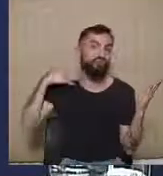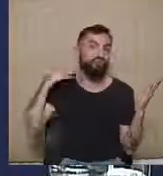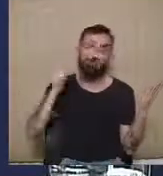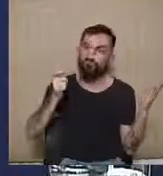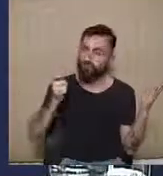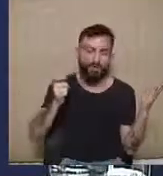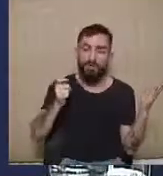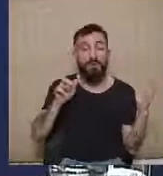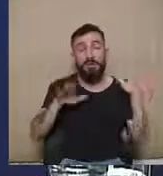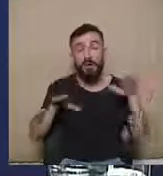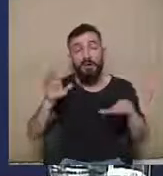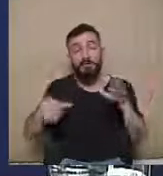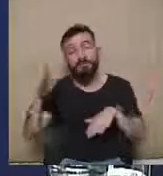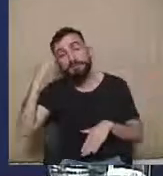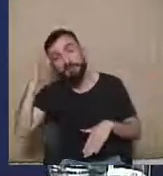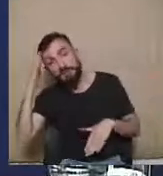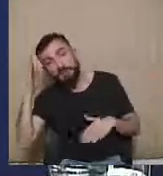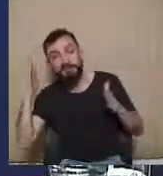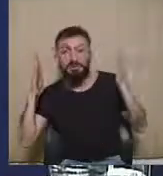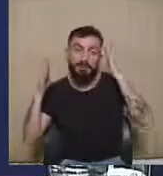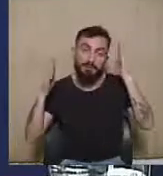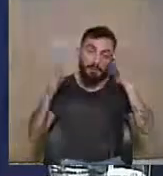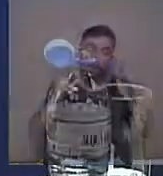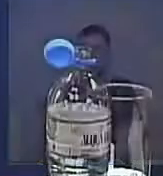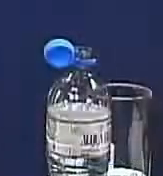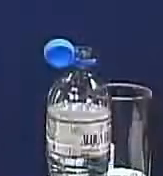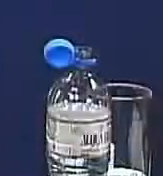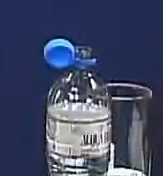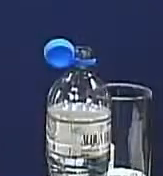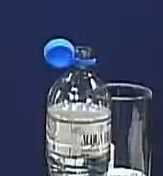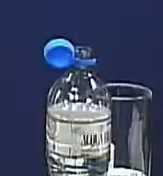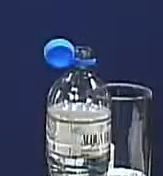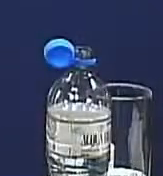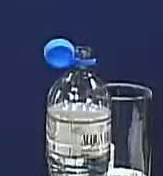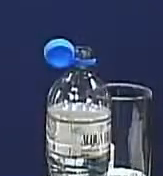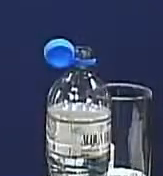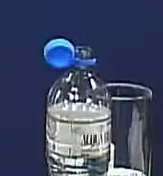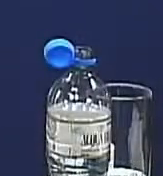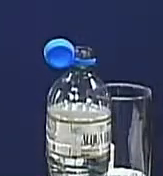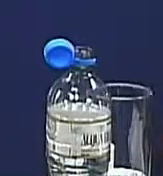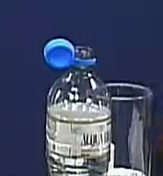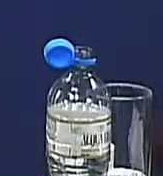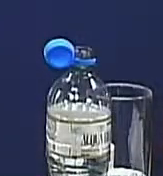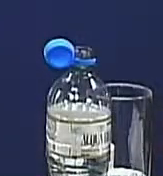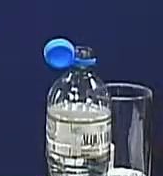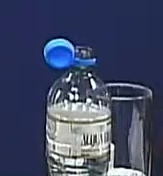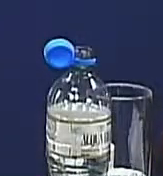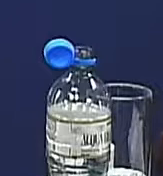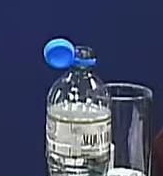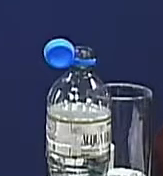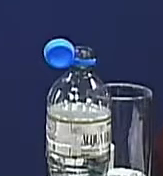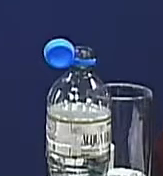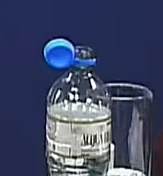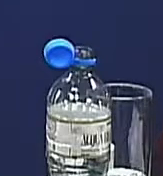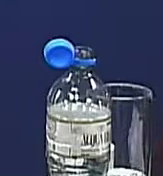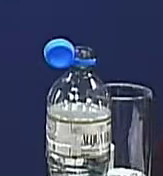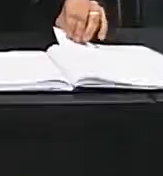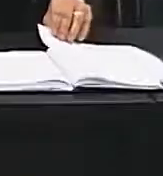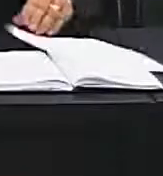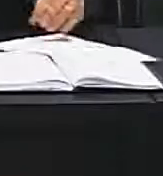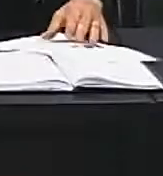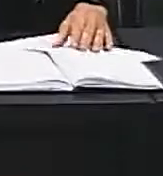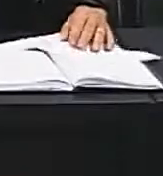lado e hora para o outro, mas racionalidade eu não consigo enxergar muito bem. Será que não seria a